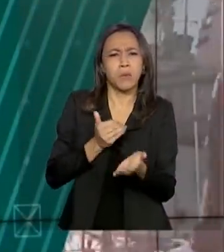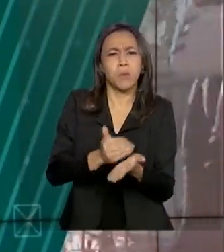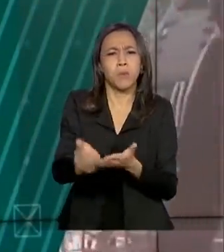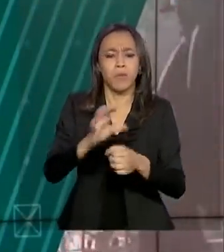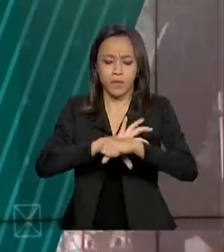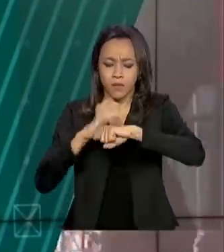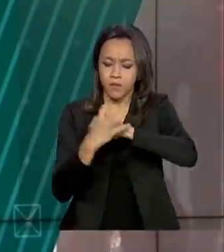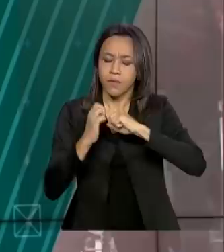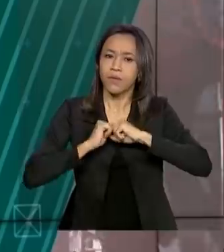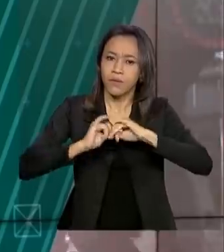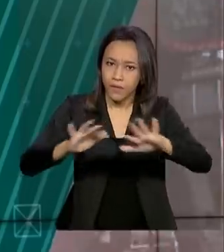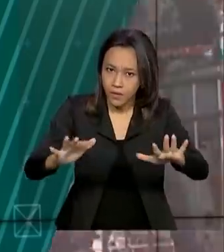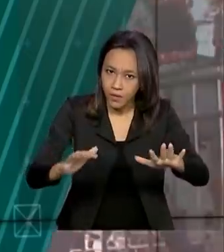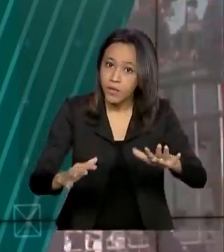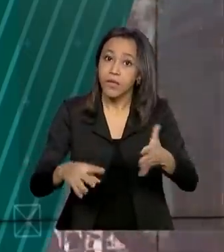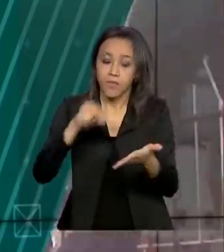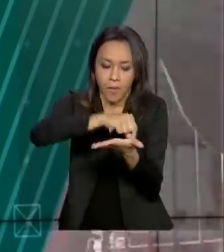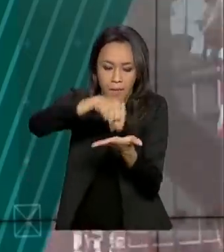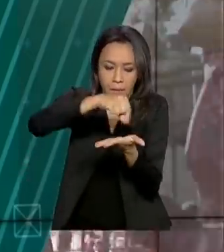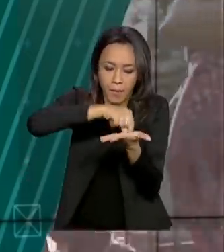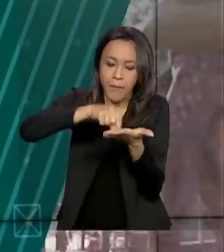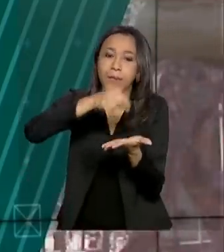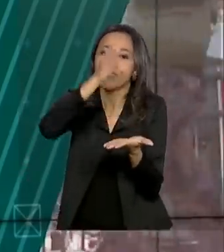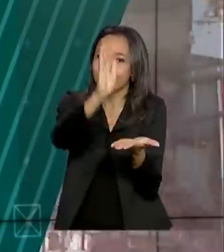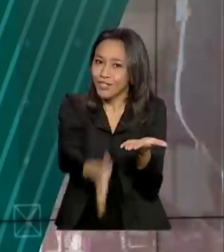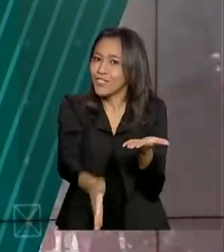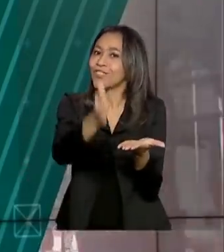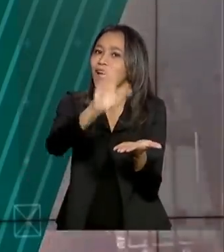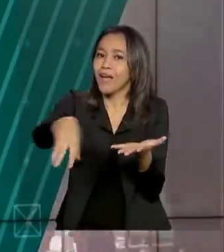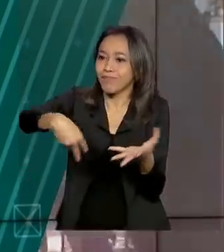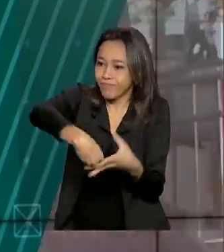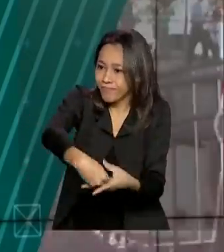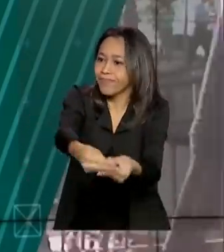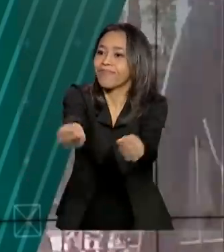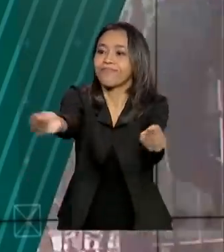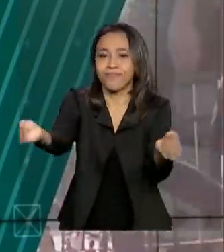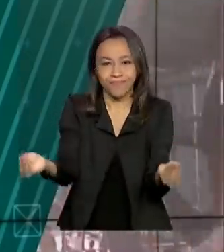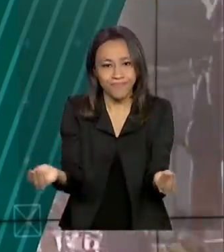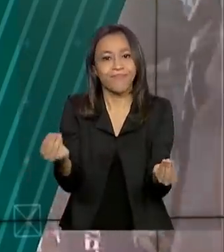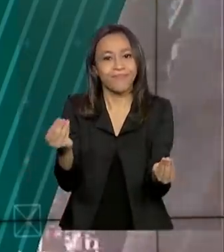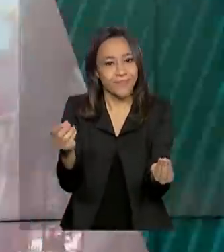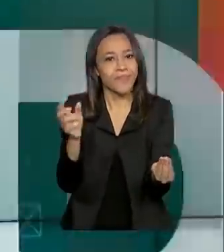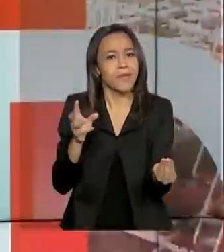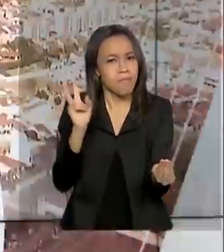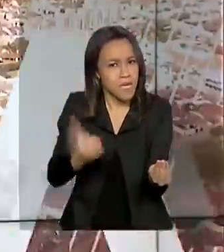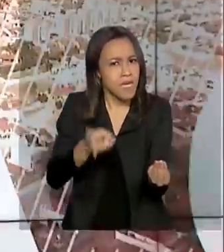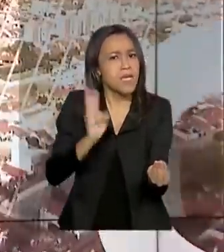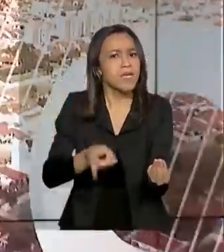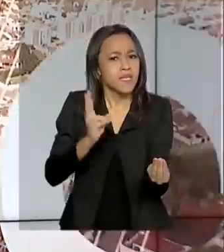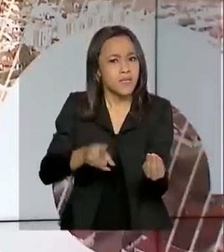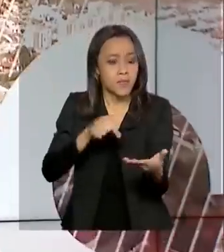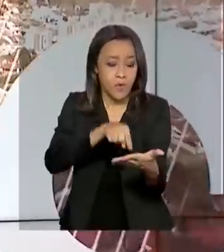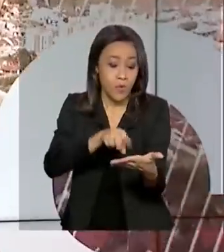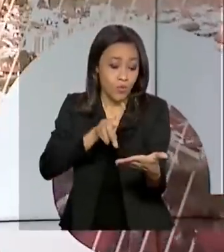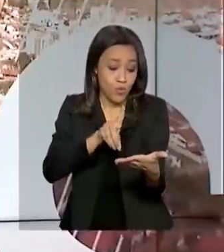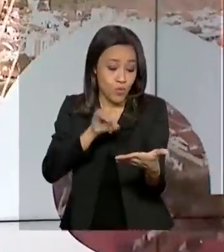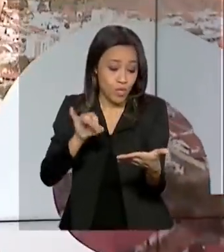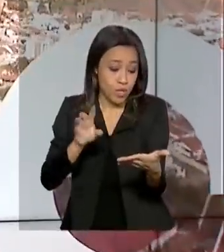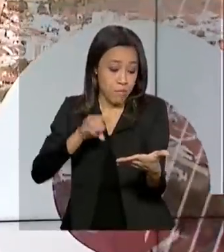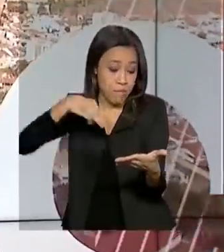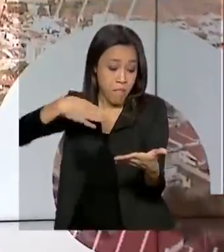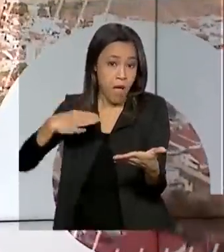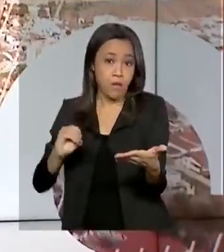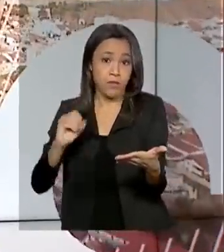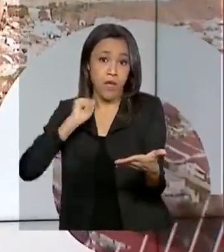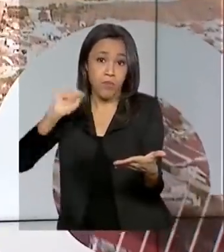novo coronavírus. Os bilhetes já produzidos e distribuídos estão válidos, mesmo com a data impressa de março ou